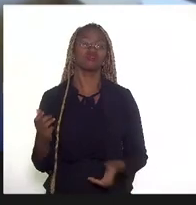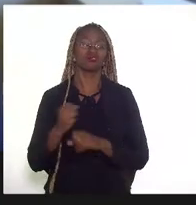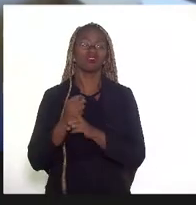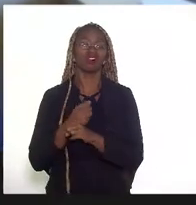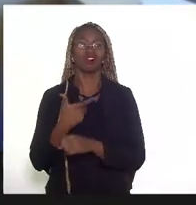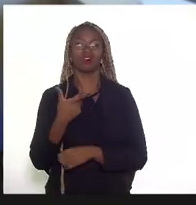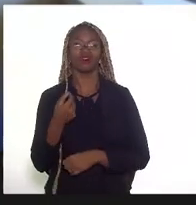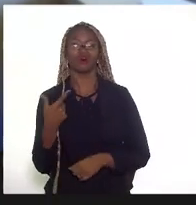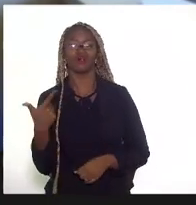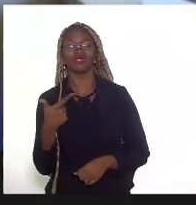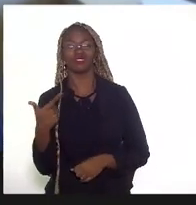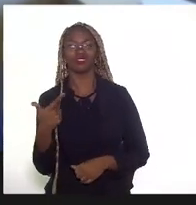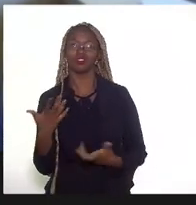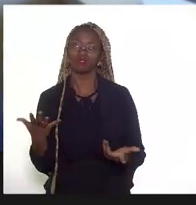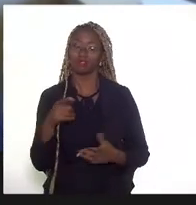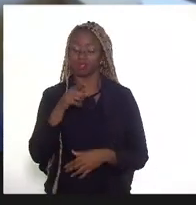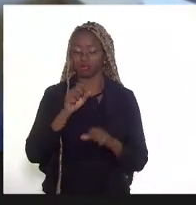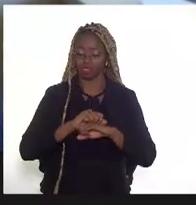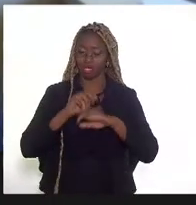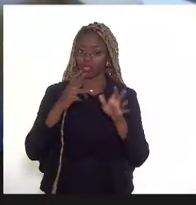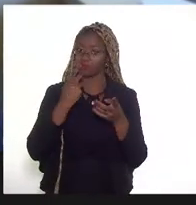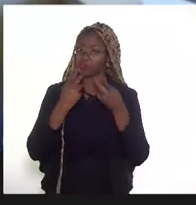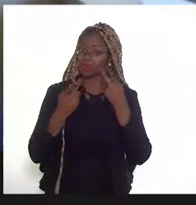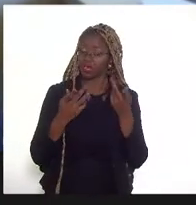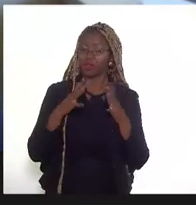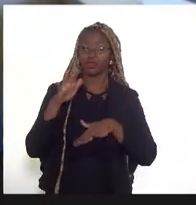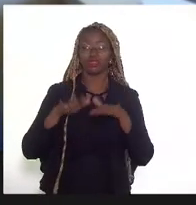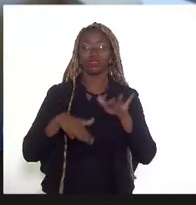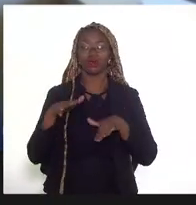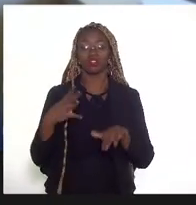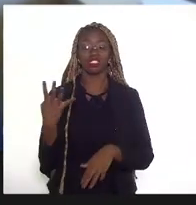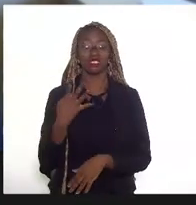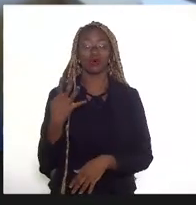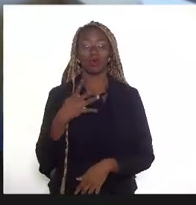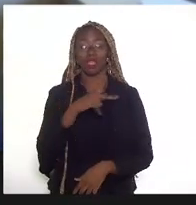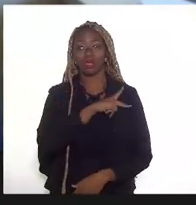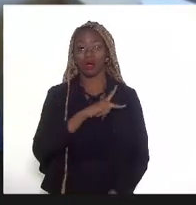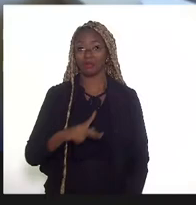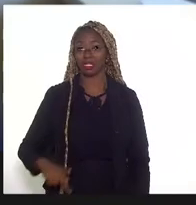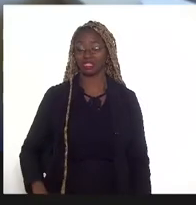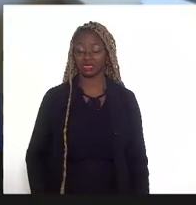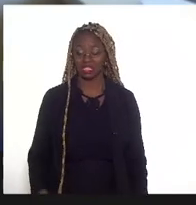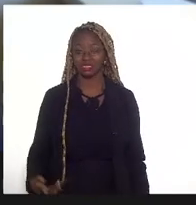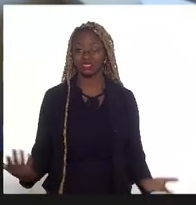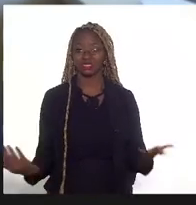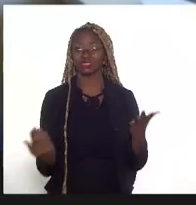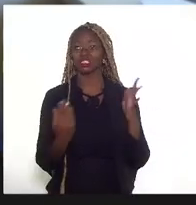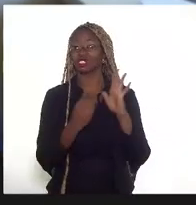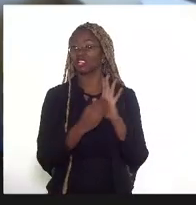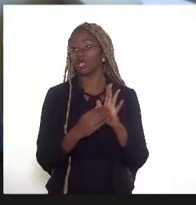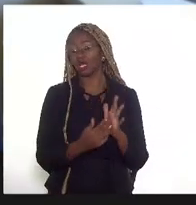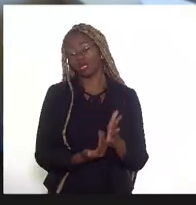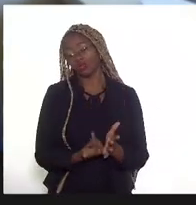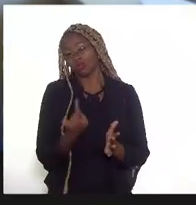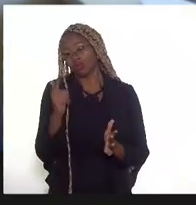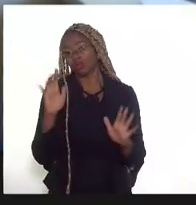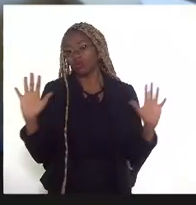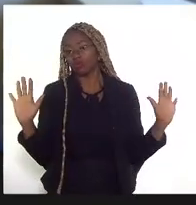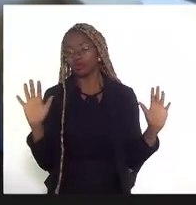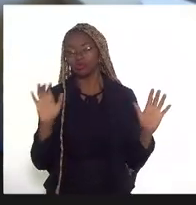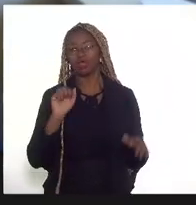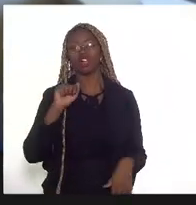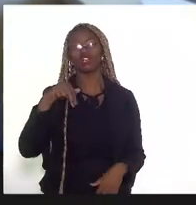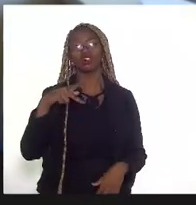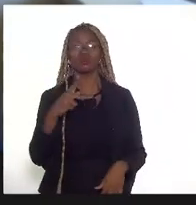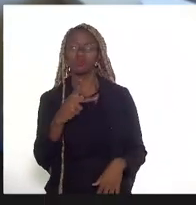Isso está dito, pode ser que esse quarto presidente jogue para uma outra data. A NP não